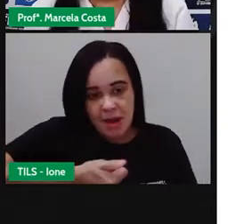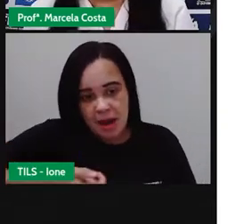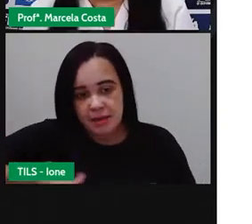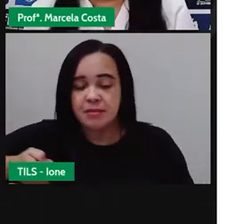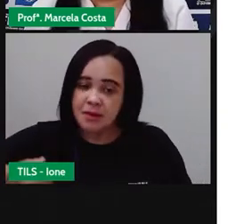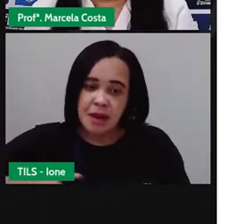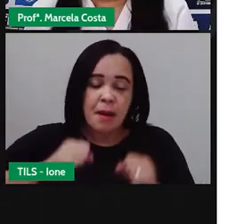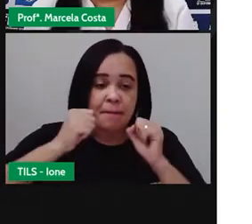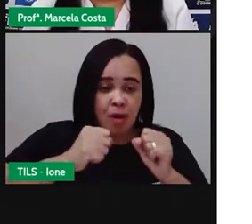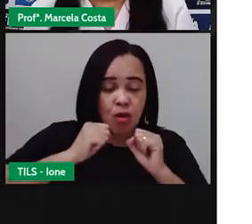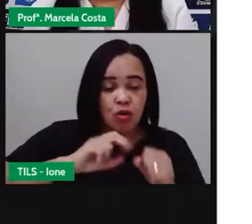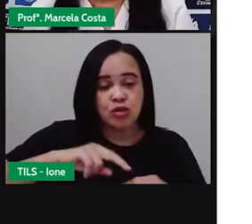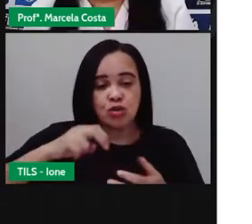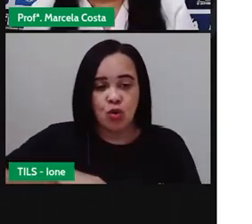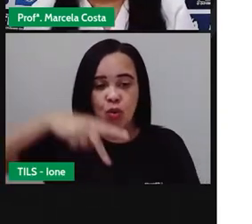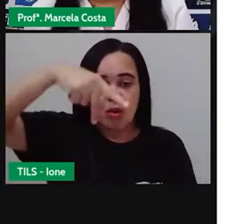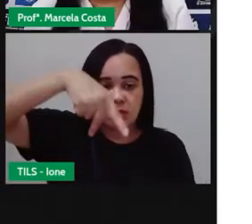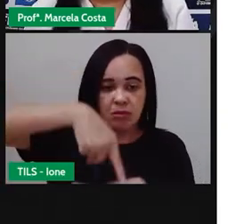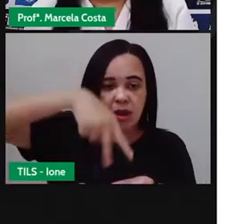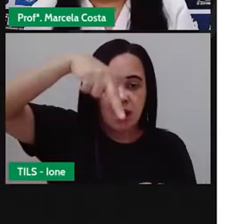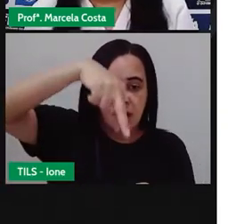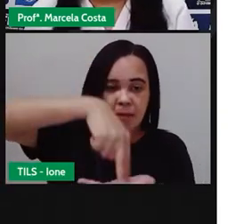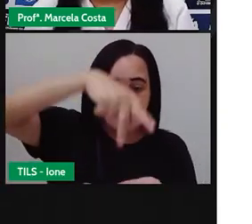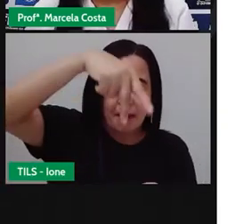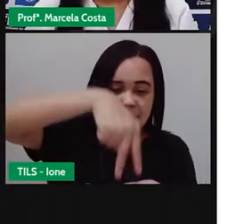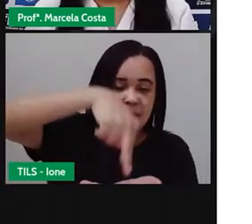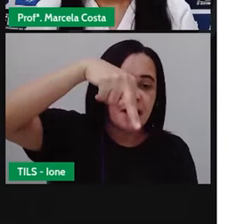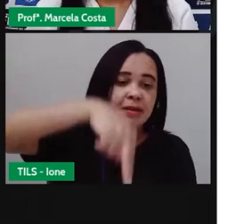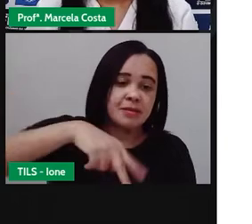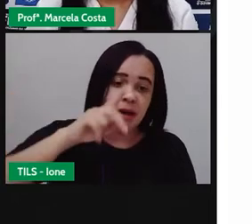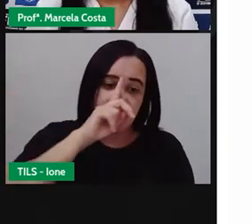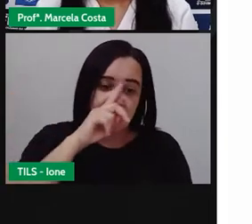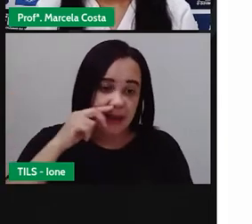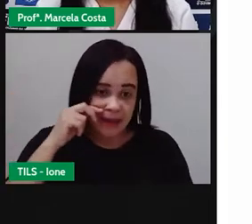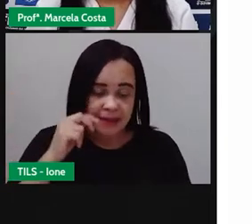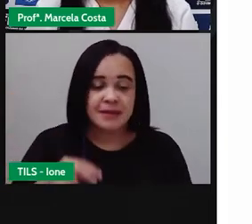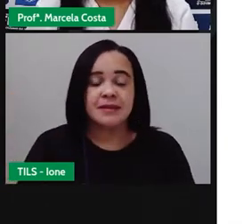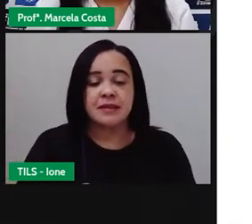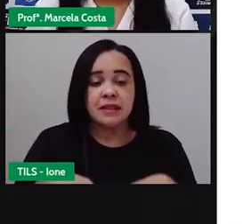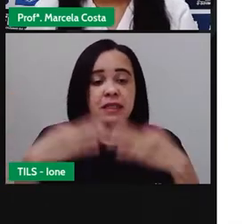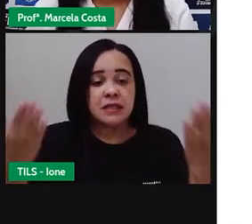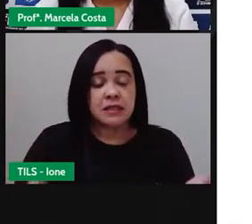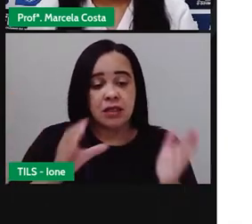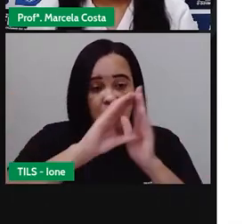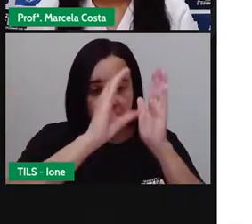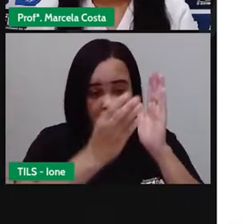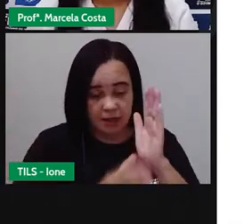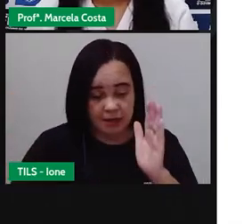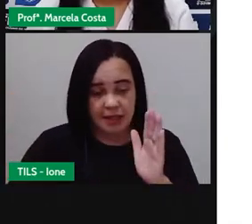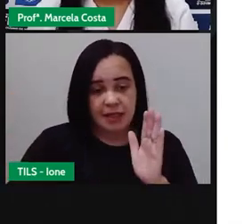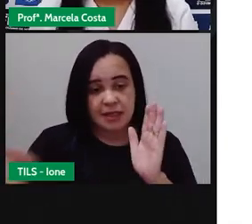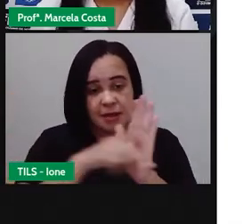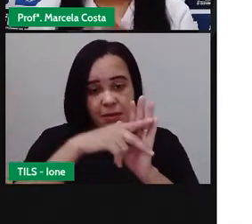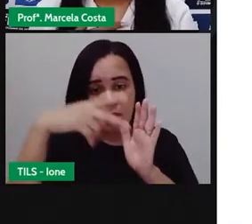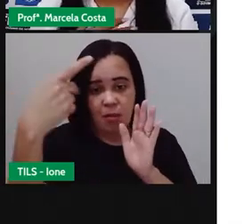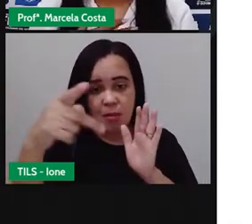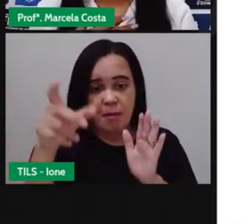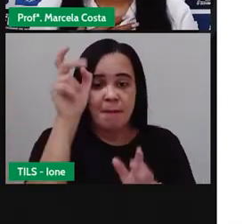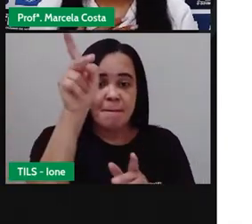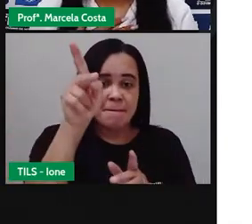Então, são características relacionadas ao pessoal, a